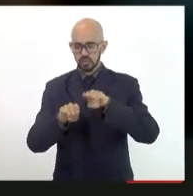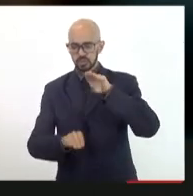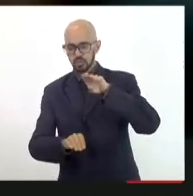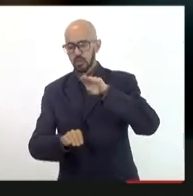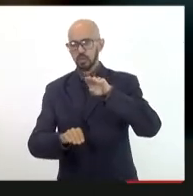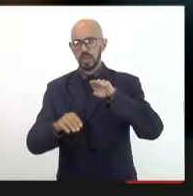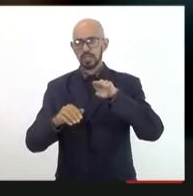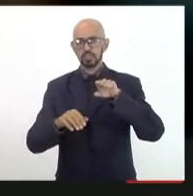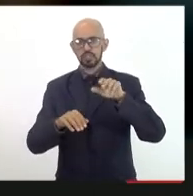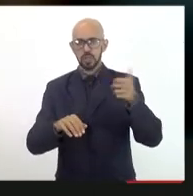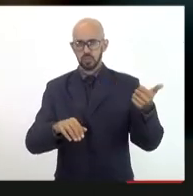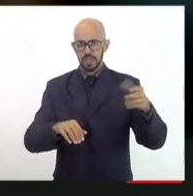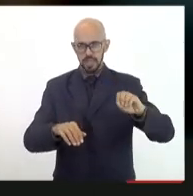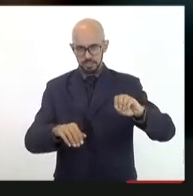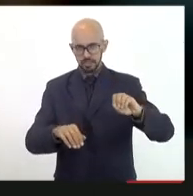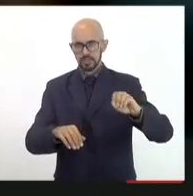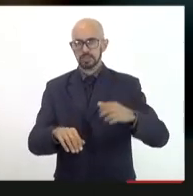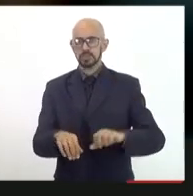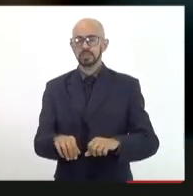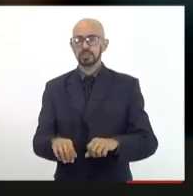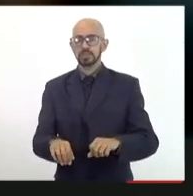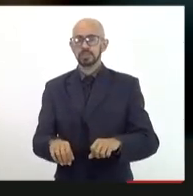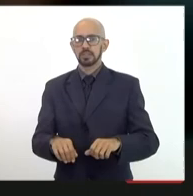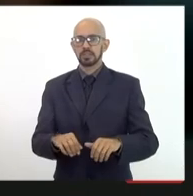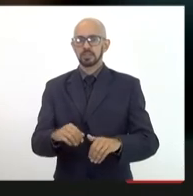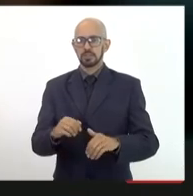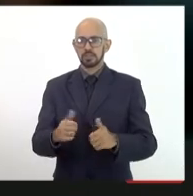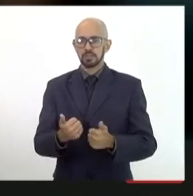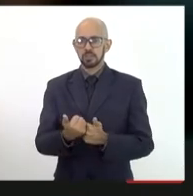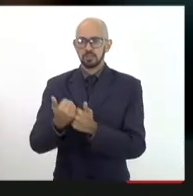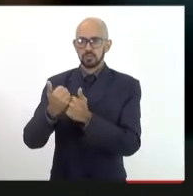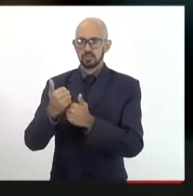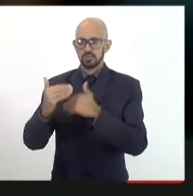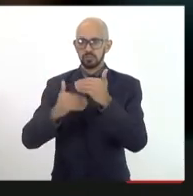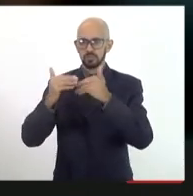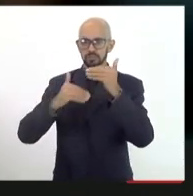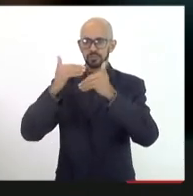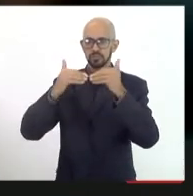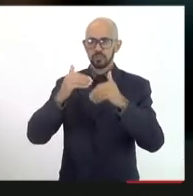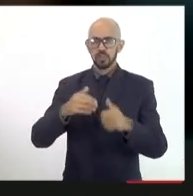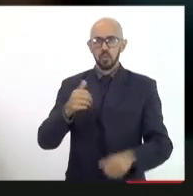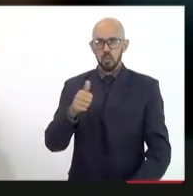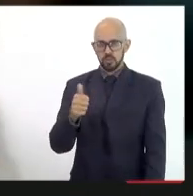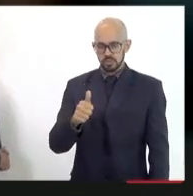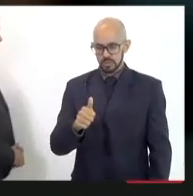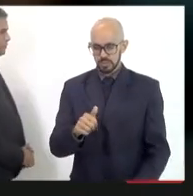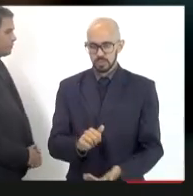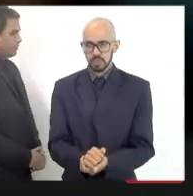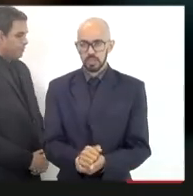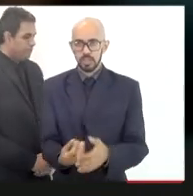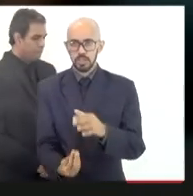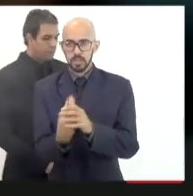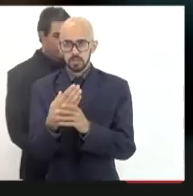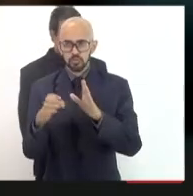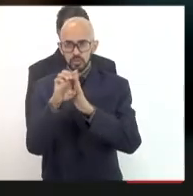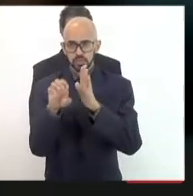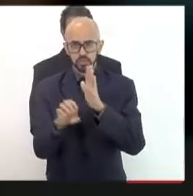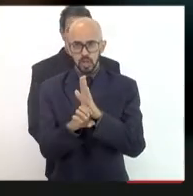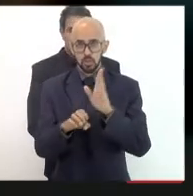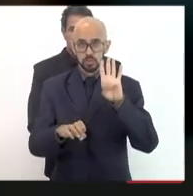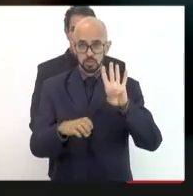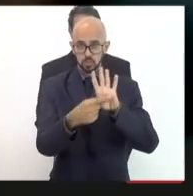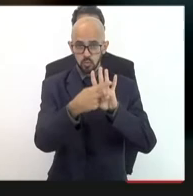e cidades sustentáveis comunidades sustentáveis que é o objetivo onze lançamos edital com esses quatro